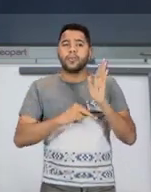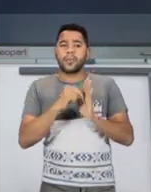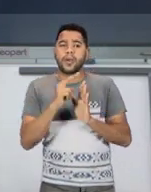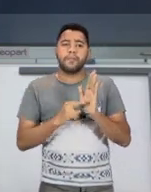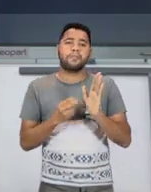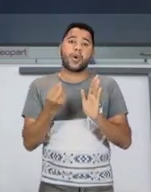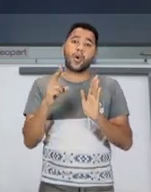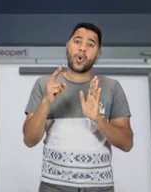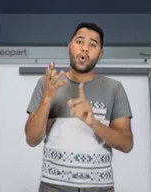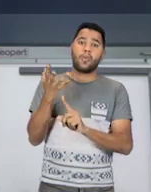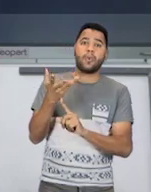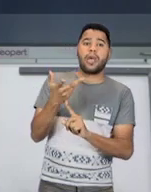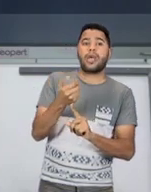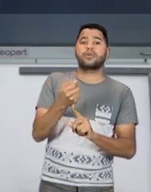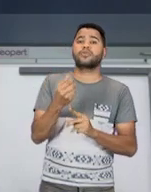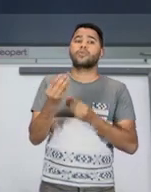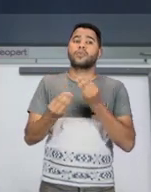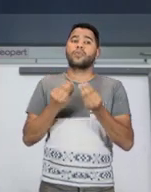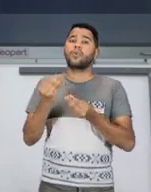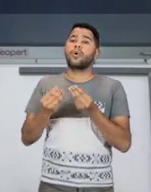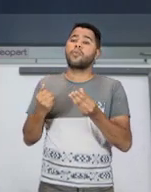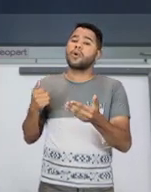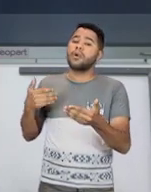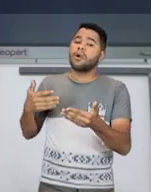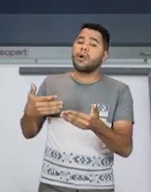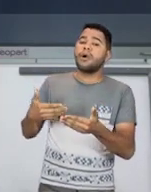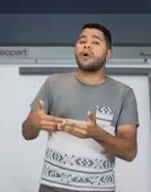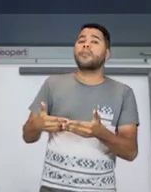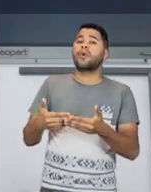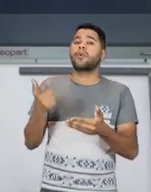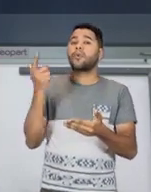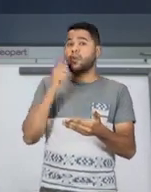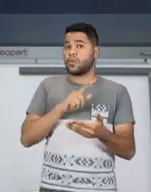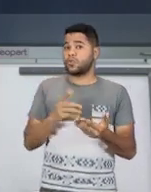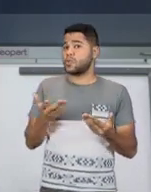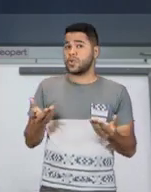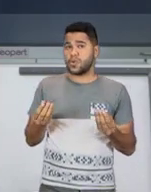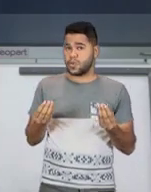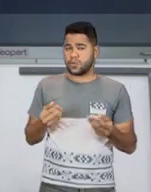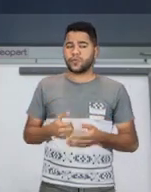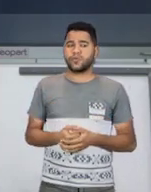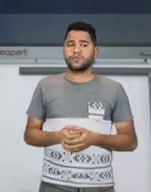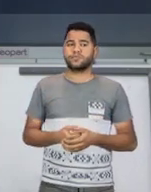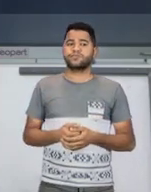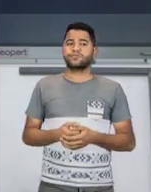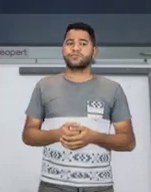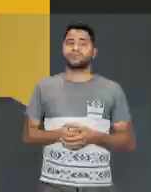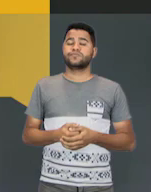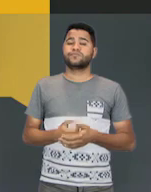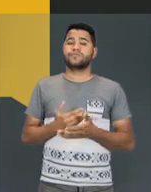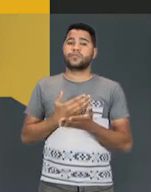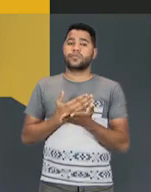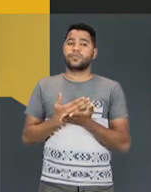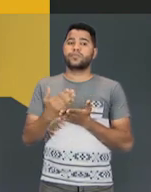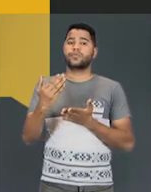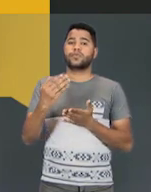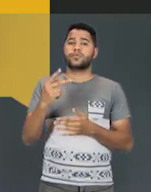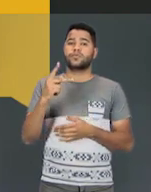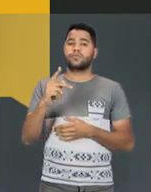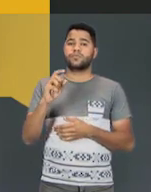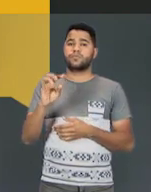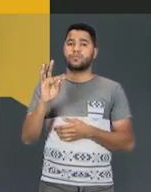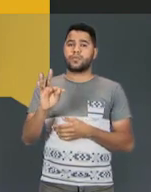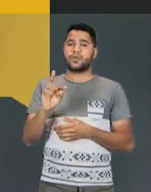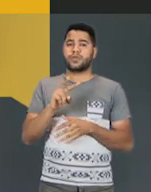na vida dele, que levou ele a chegar até aquele momento. Então, vamos começar abrindo o nosso pack aí na